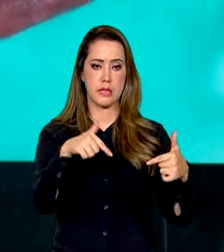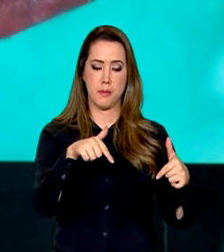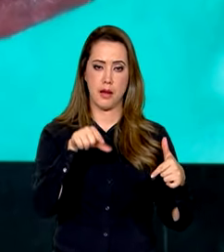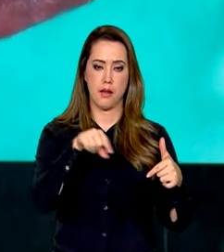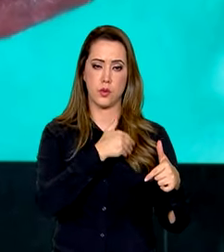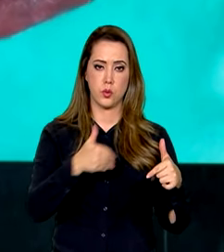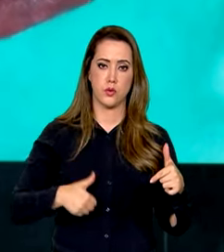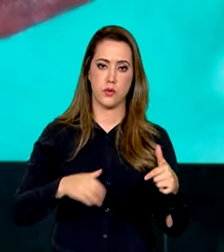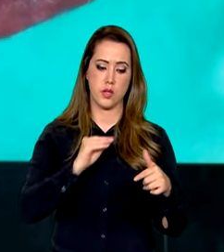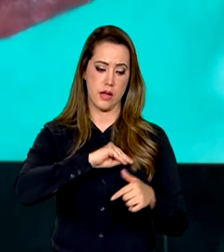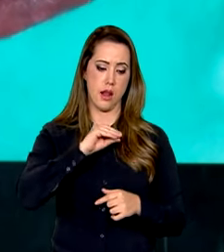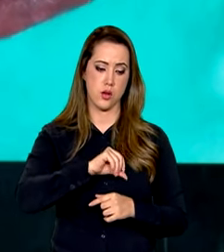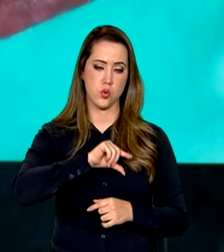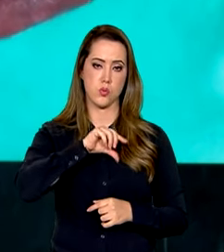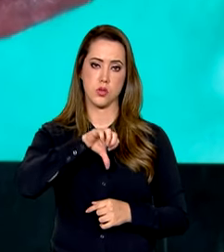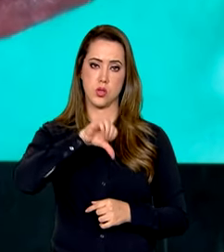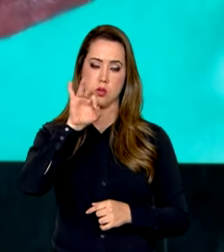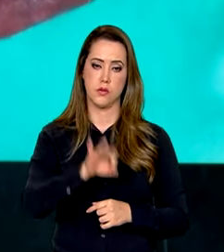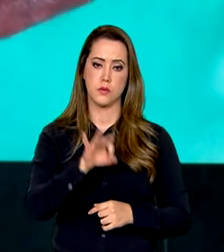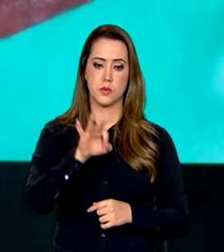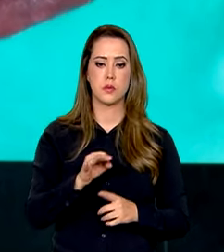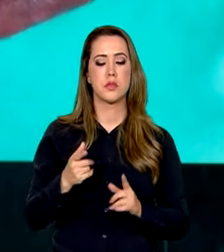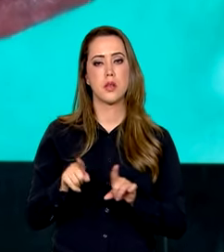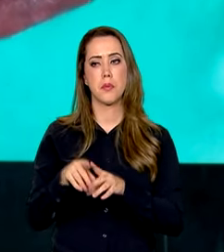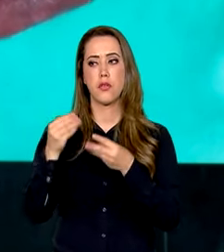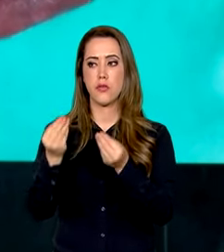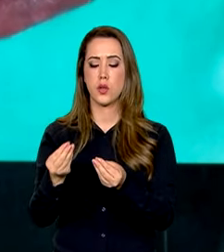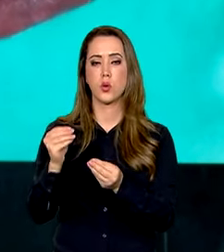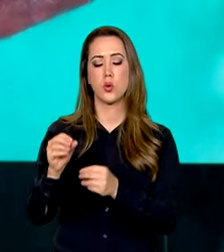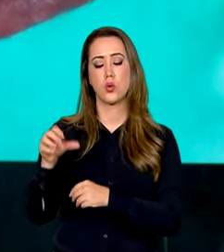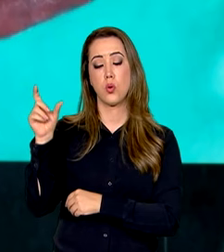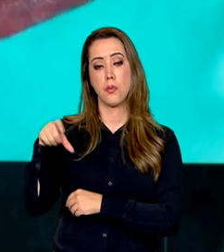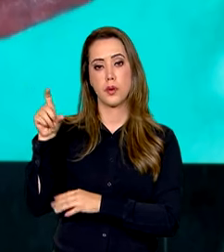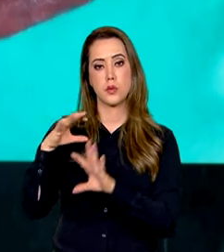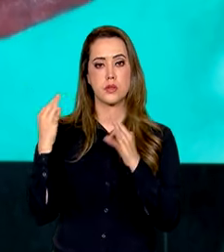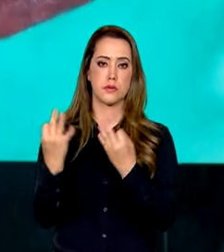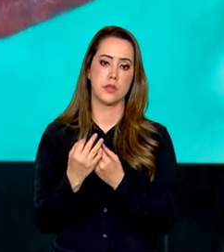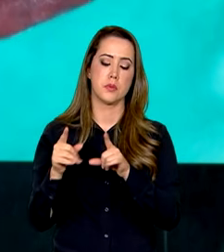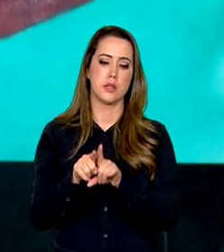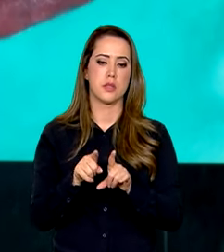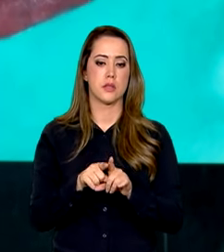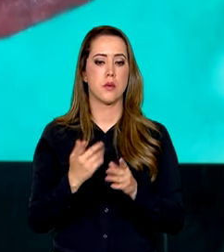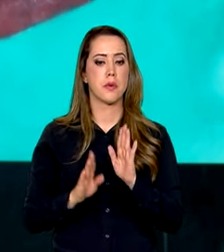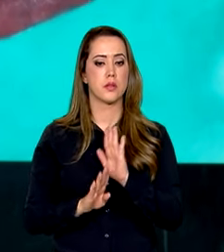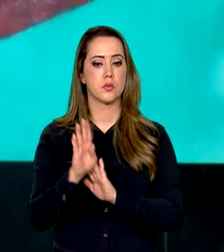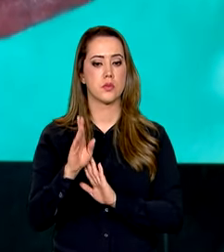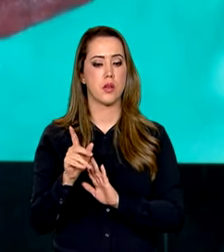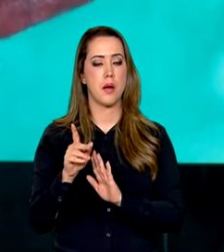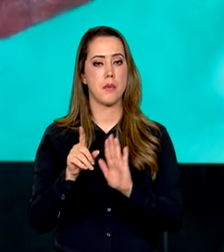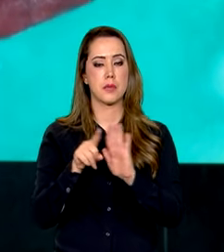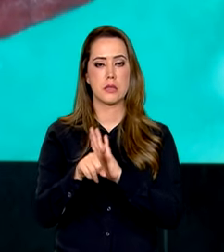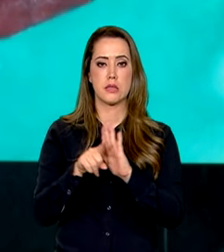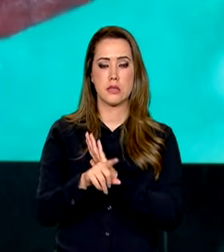aumento, os ministros garantiram a reorganização do orçamento para garantir o Bolsa Família, reajuste das bolsas de pesquisa